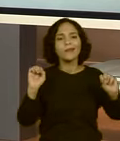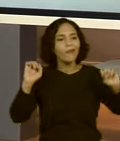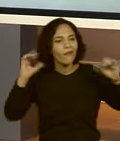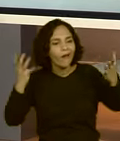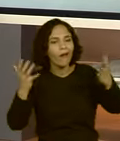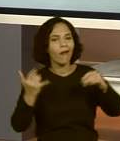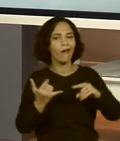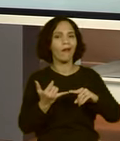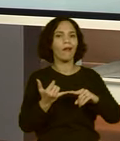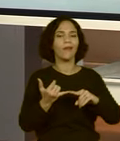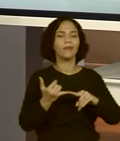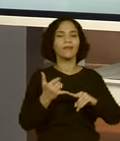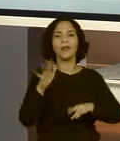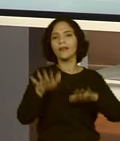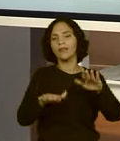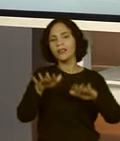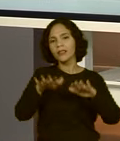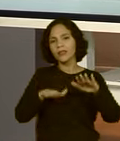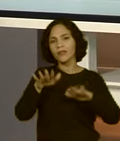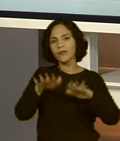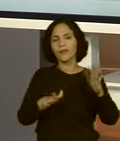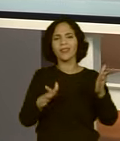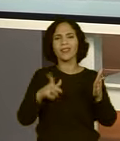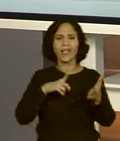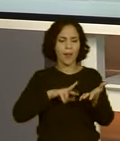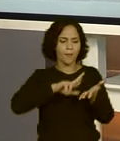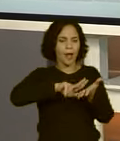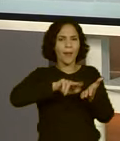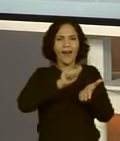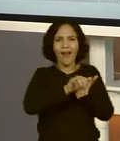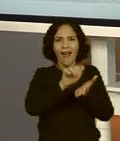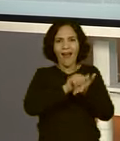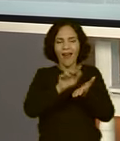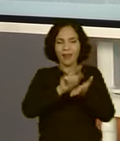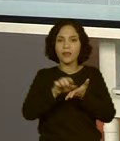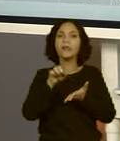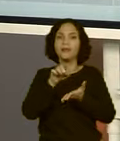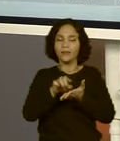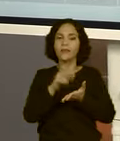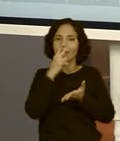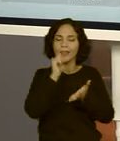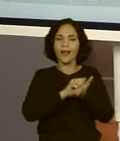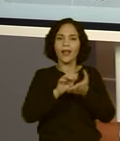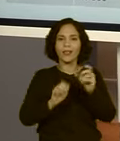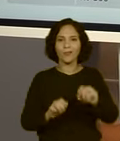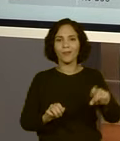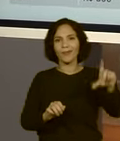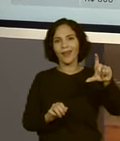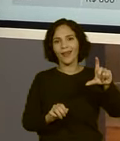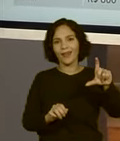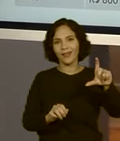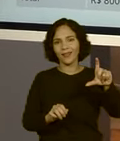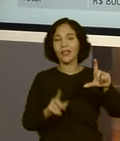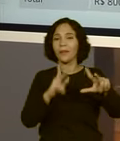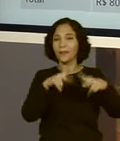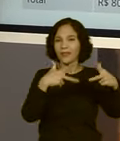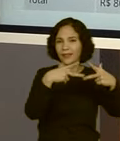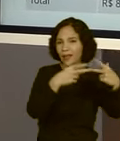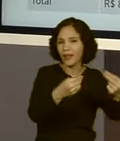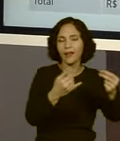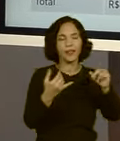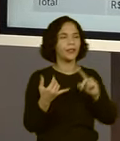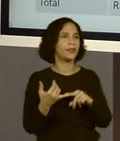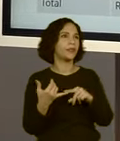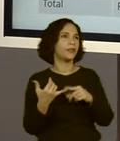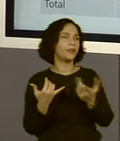celebrações, que muitas vezes você tem uma série de outros gastos, eles geram gastos um pouco maiores. Presentes,